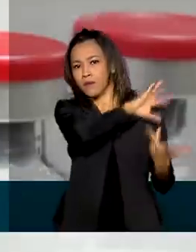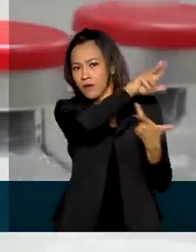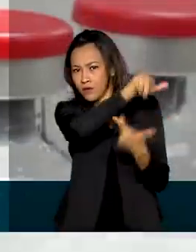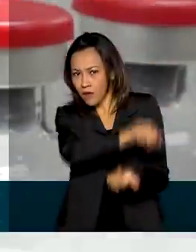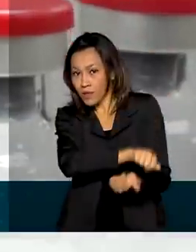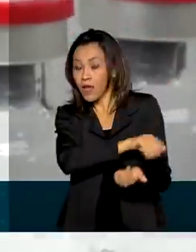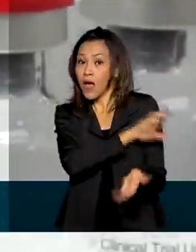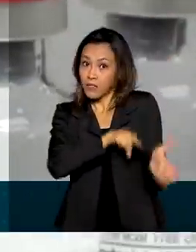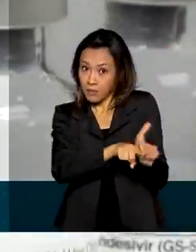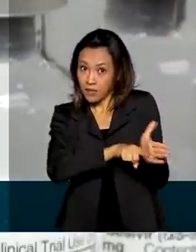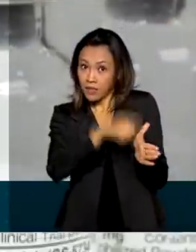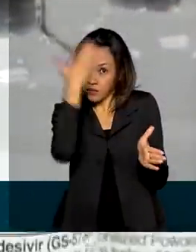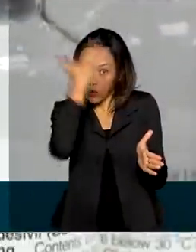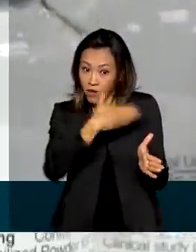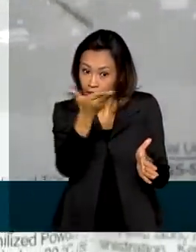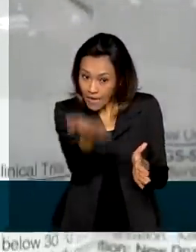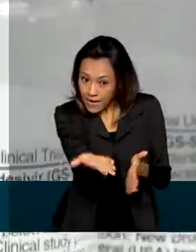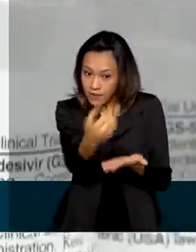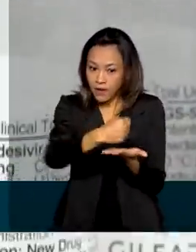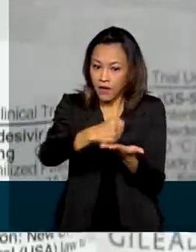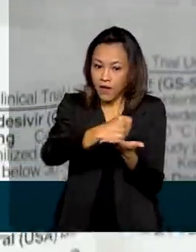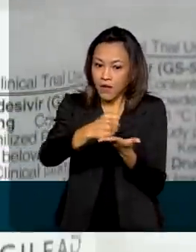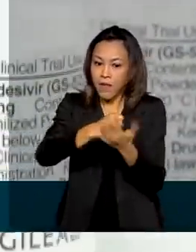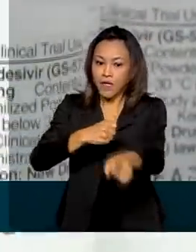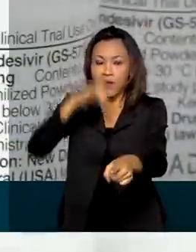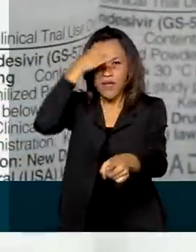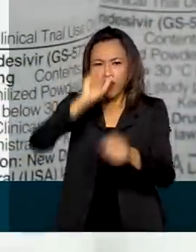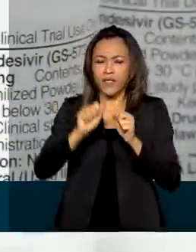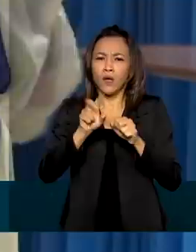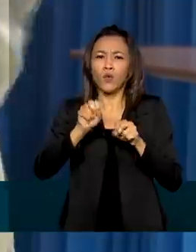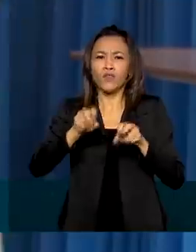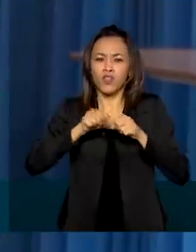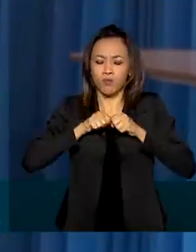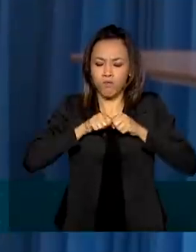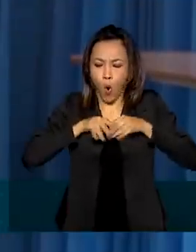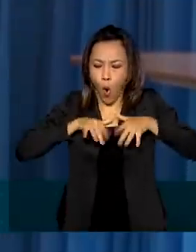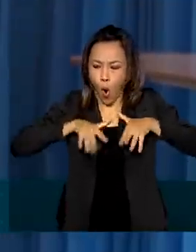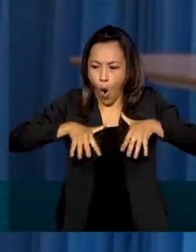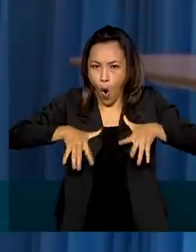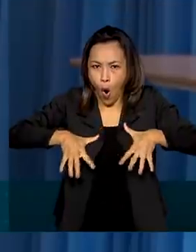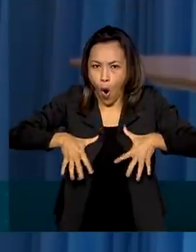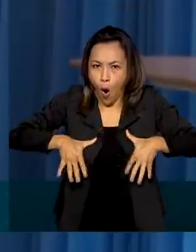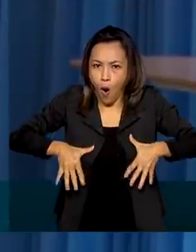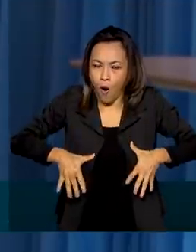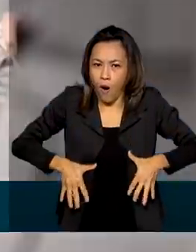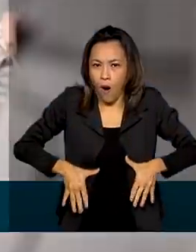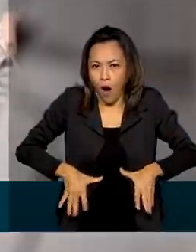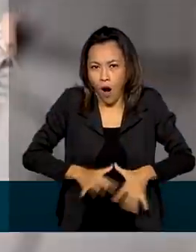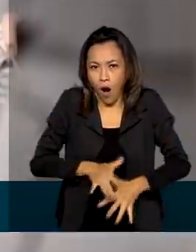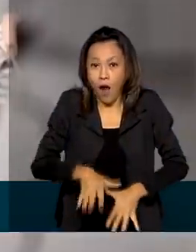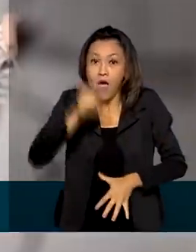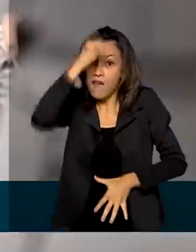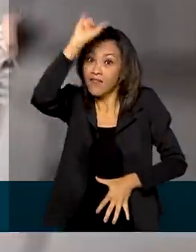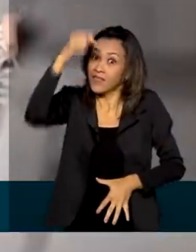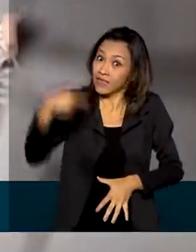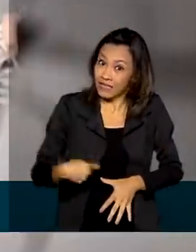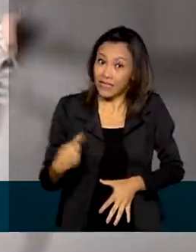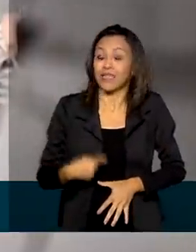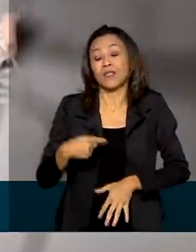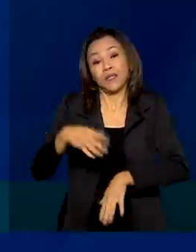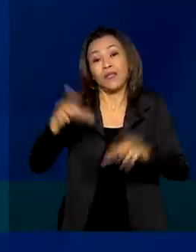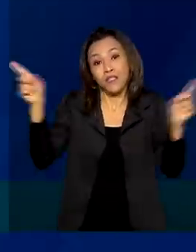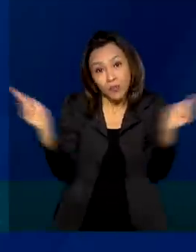pesquisas concluíram que o Remdesivir impede a replicação do vírus, prevenindo o avanço da doença e reduzindo o tempo de